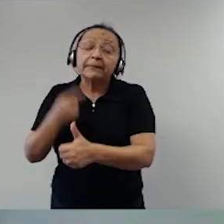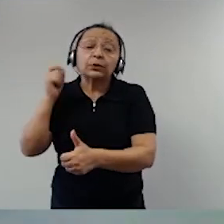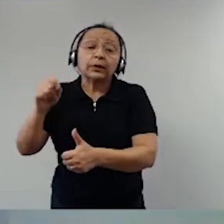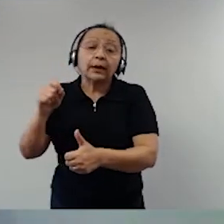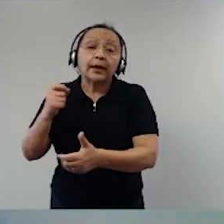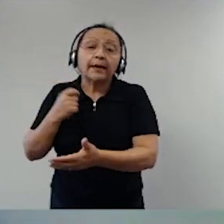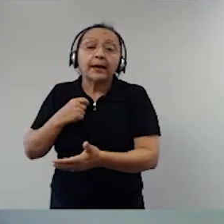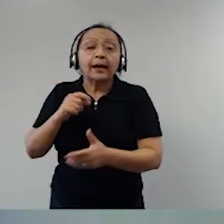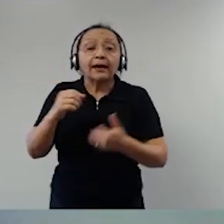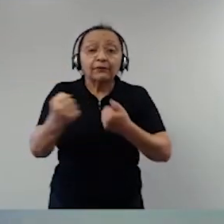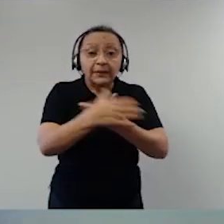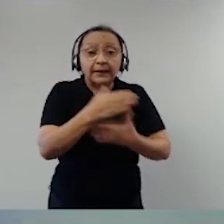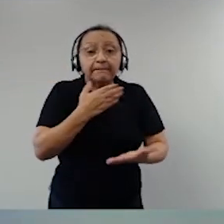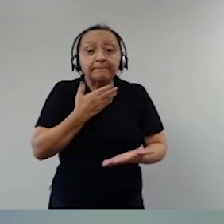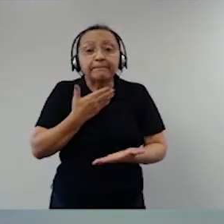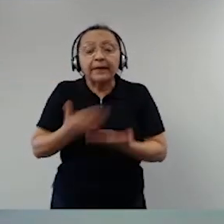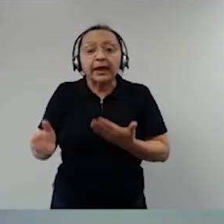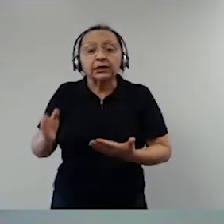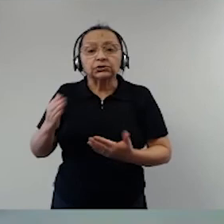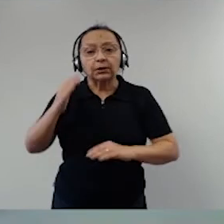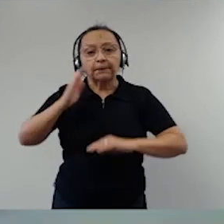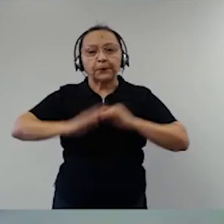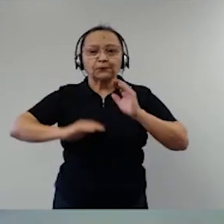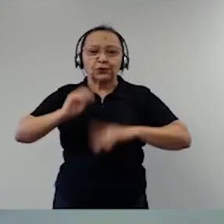E o profissionalismo é ponto de honra